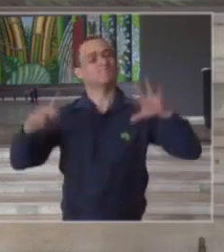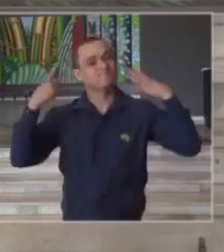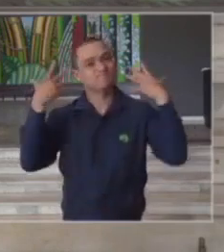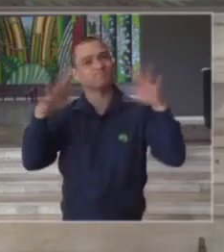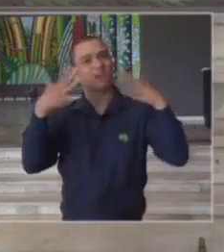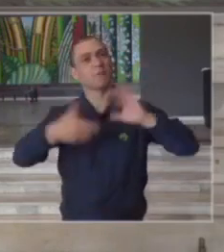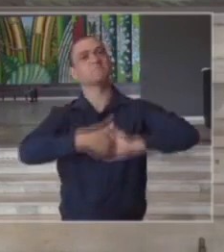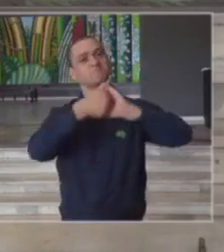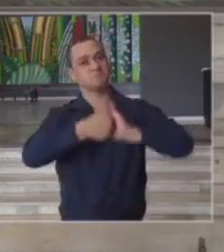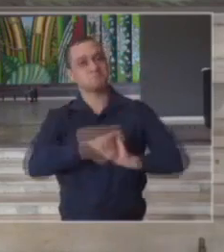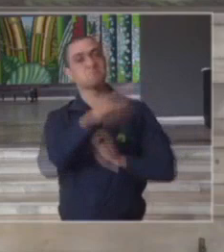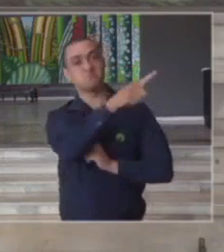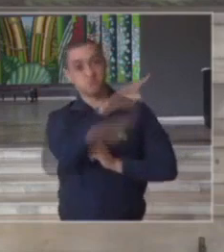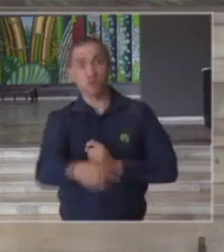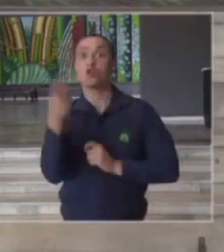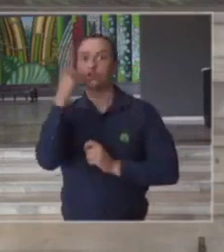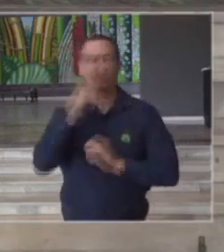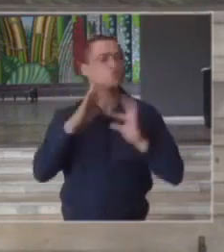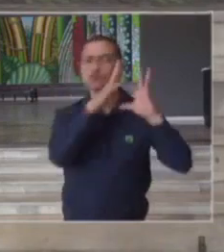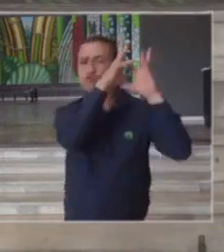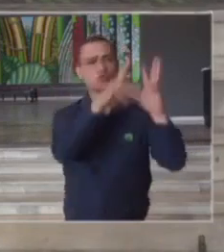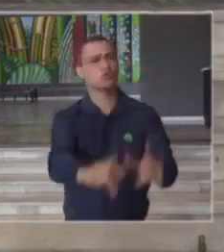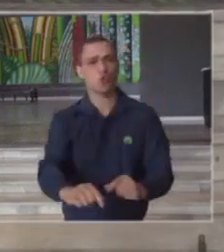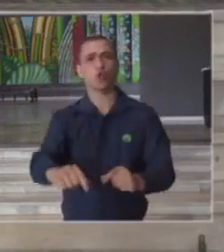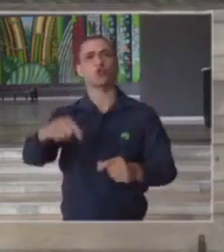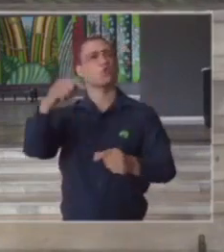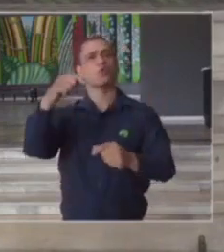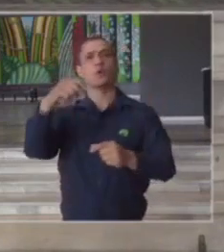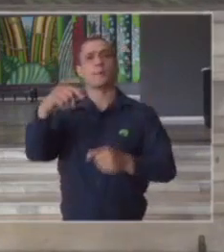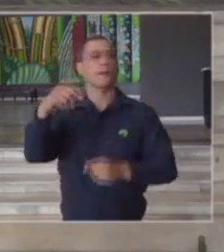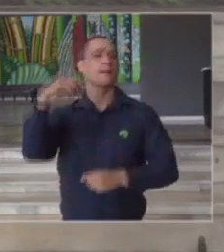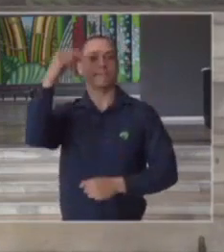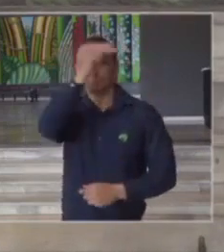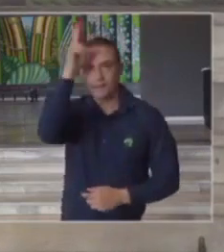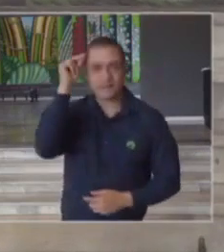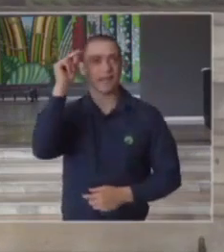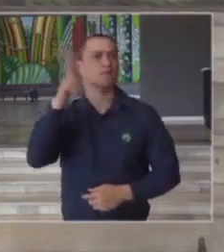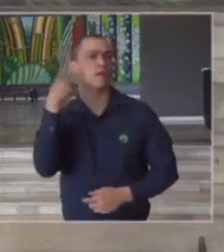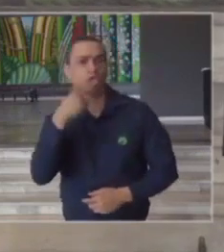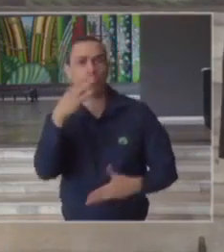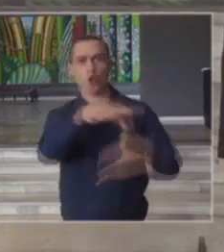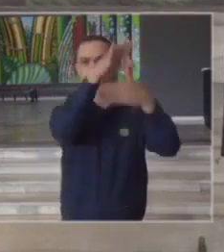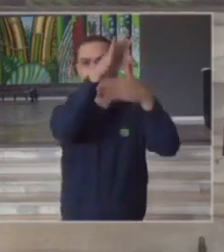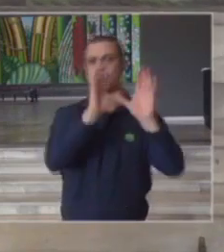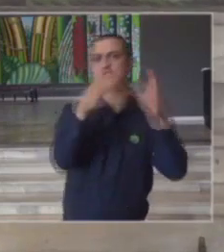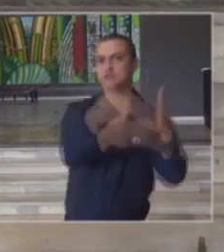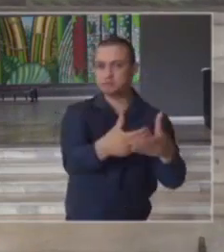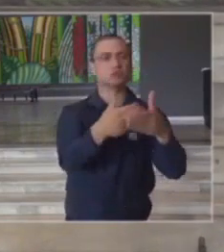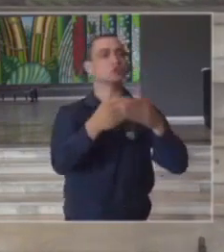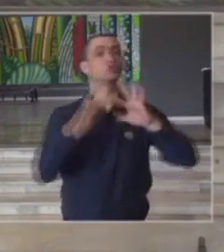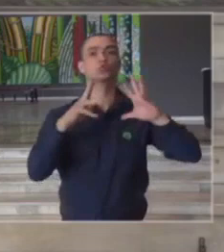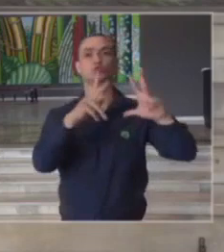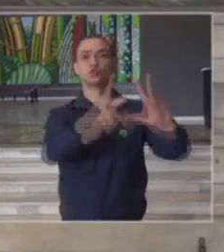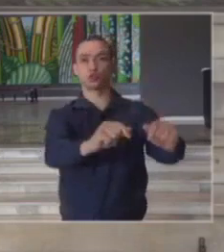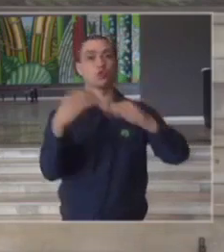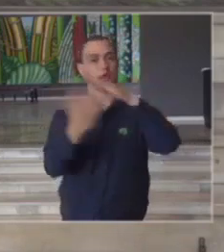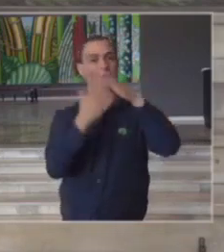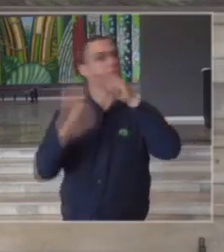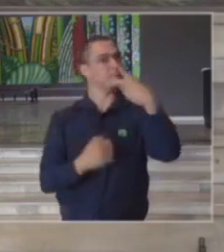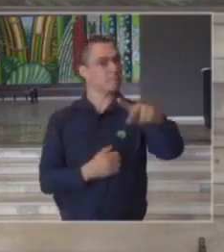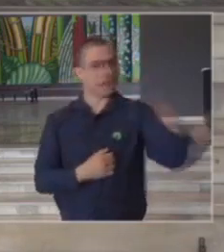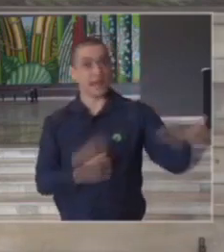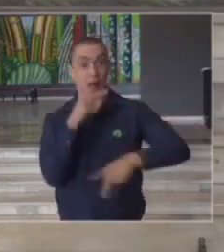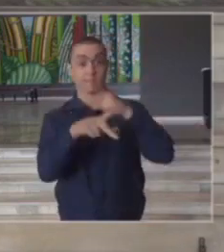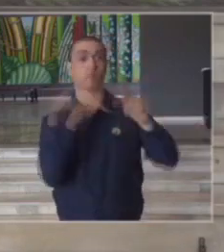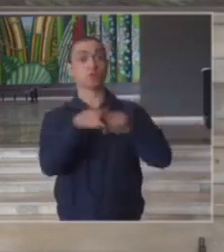nossos cumprimentos vocês todos autoridades públicas lideranças comunitárias líderes empresariais